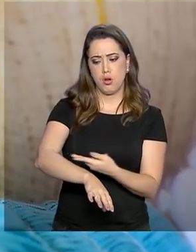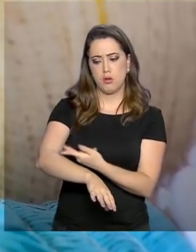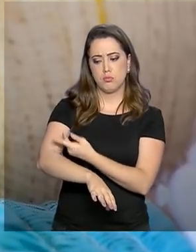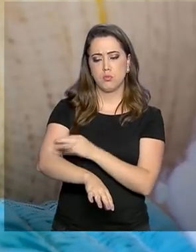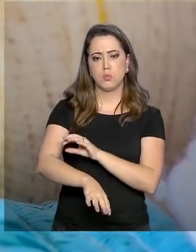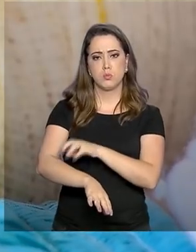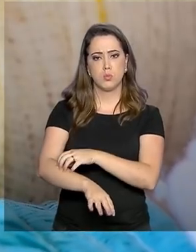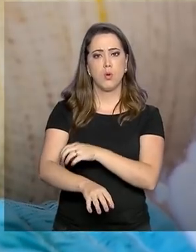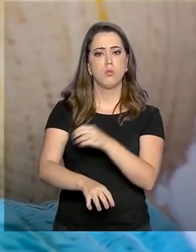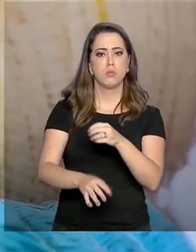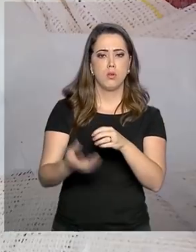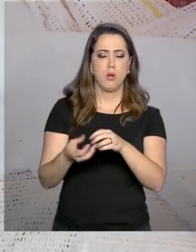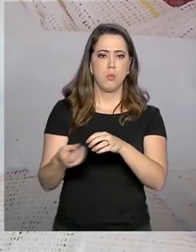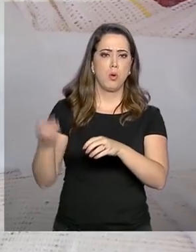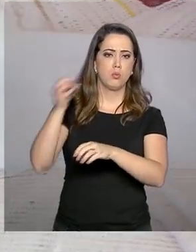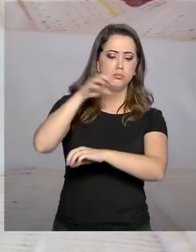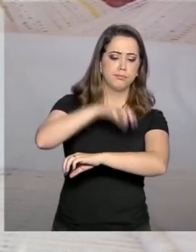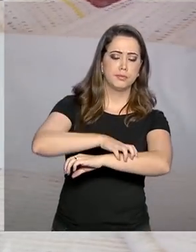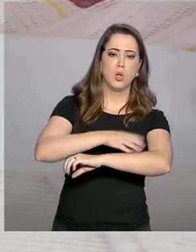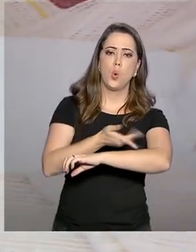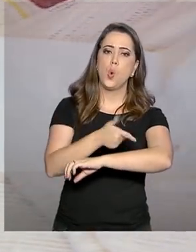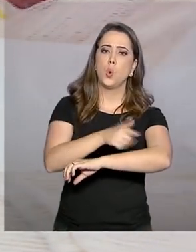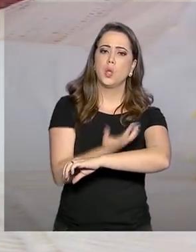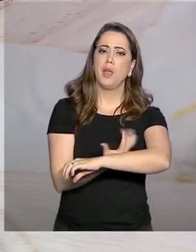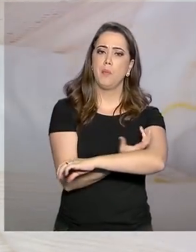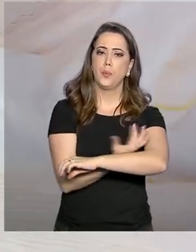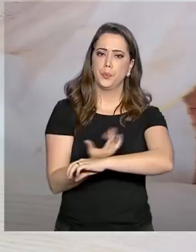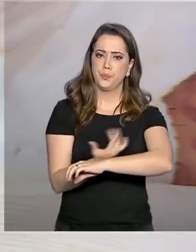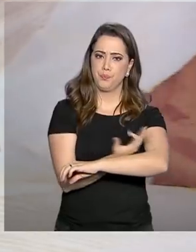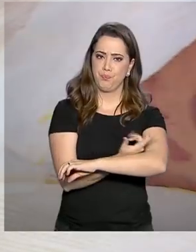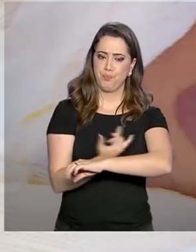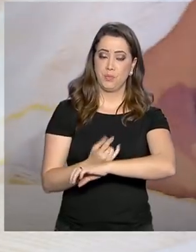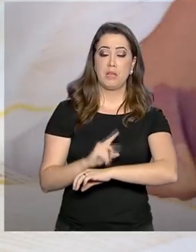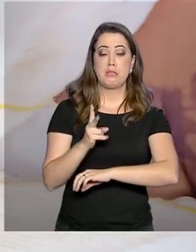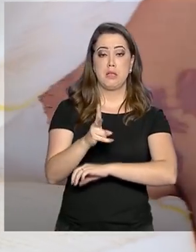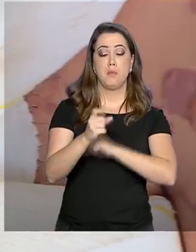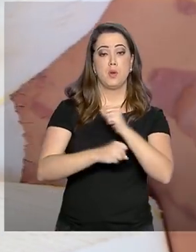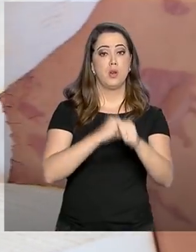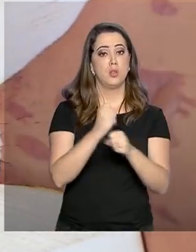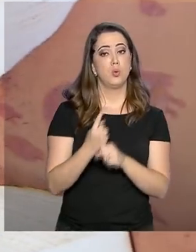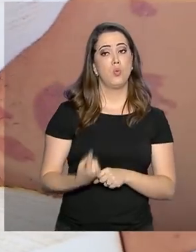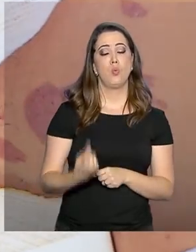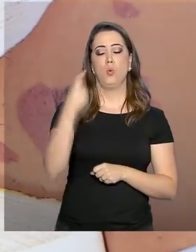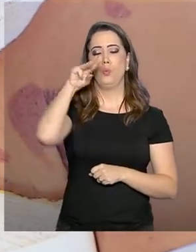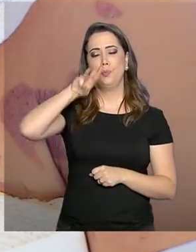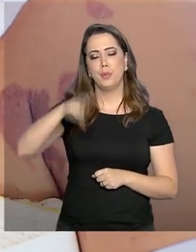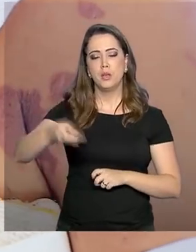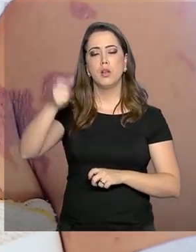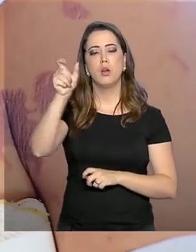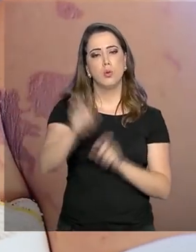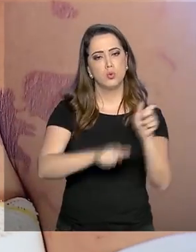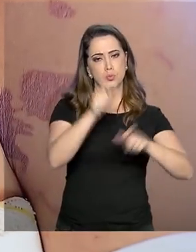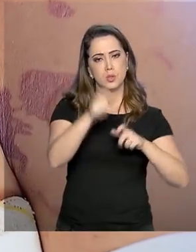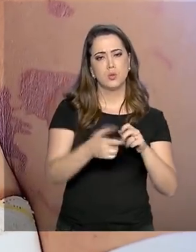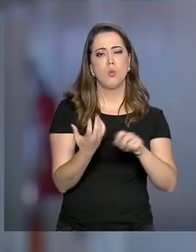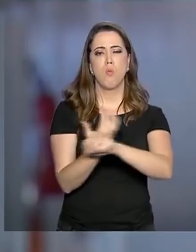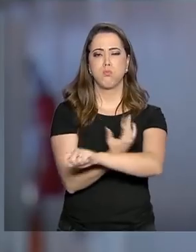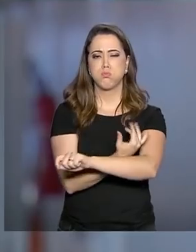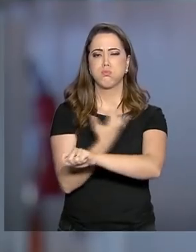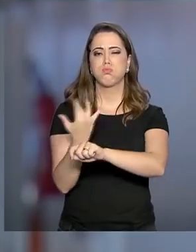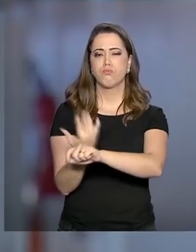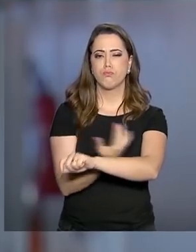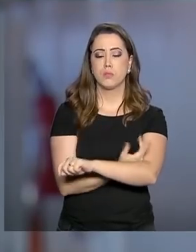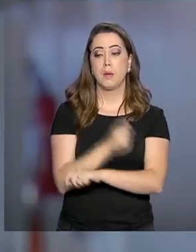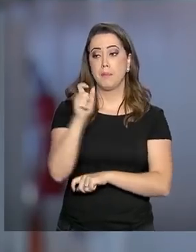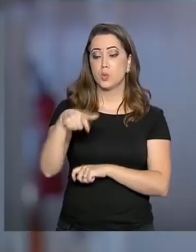Marcelo Borges pode ajudar. A cada ano, são cerca de um milhão de novas vítimas desse tipo de acidente. Quem